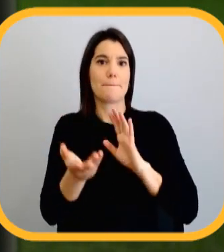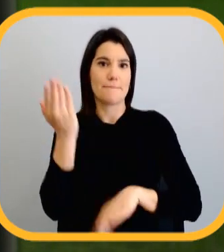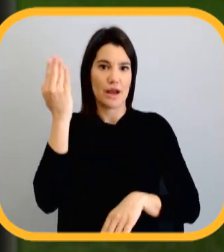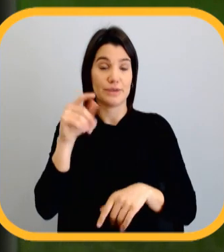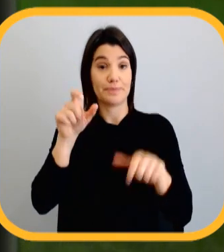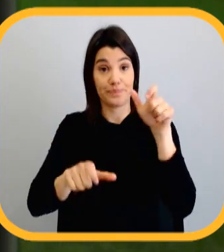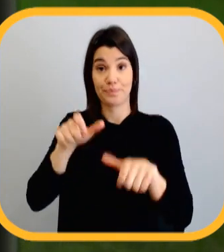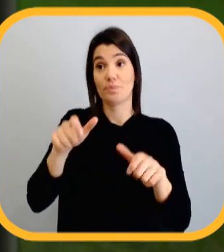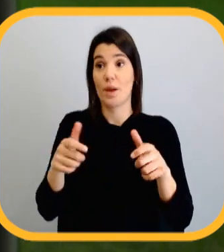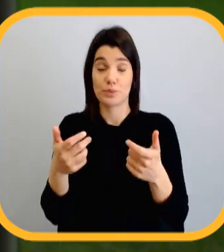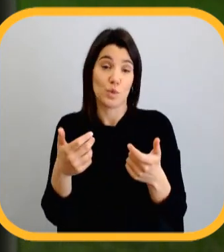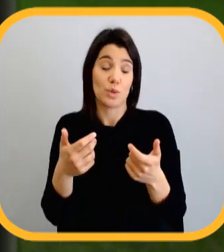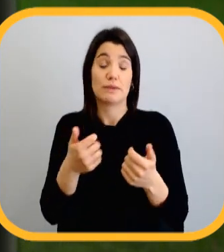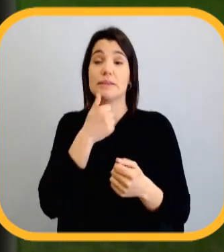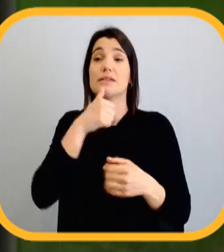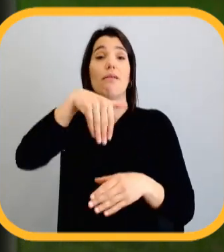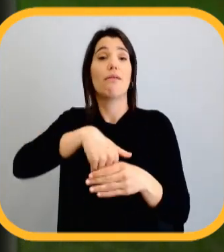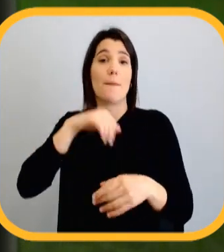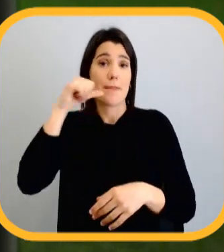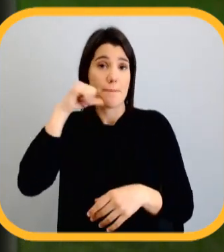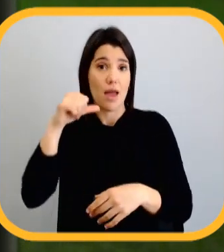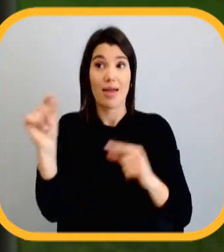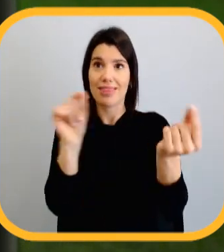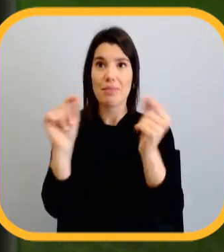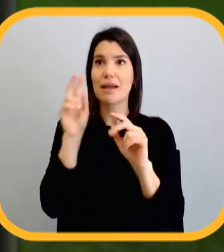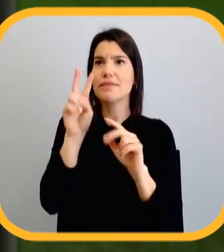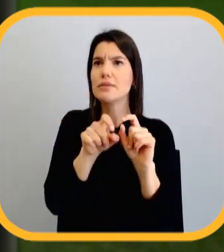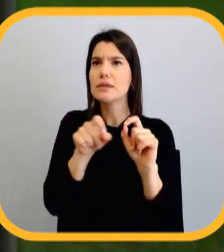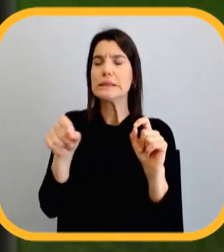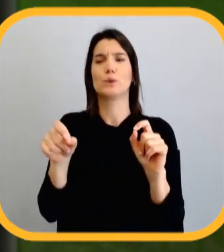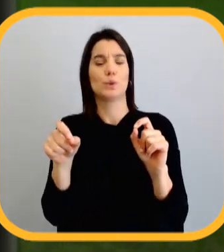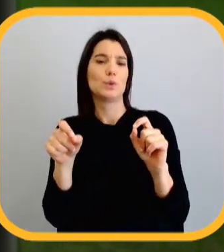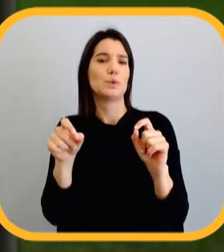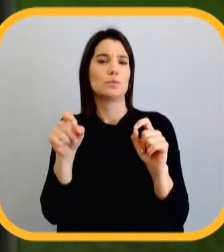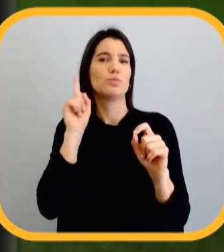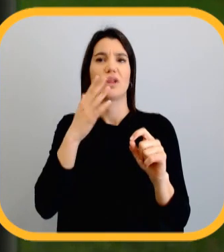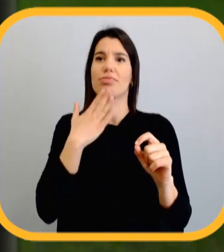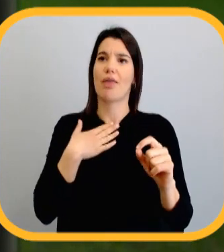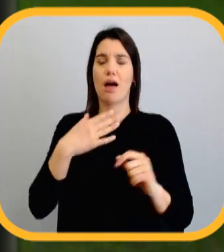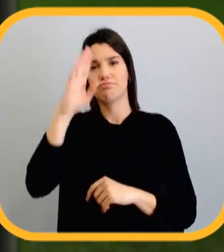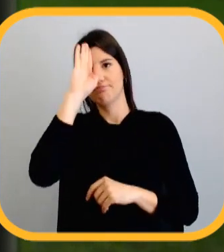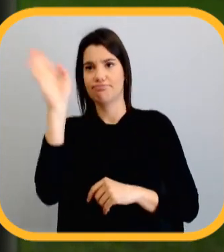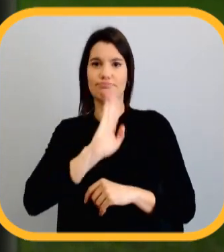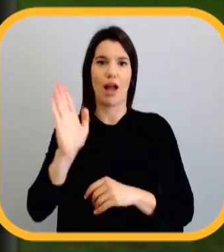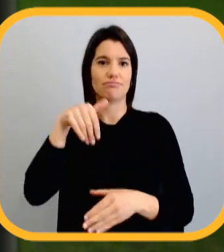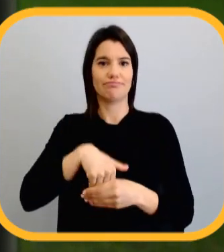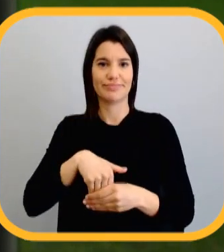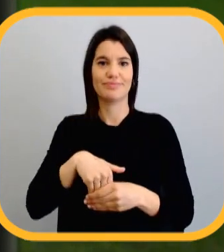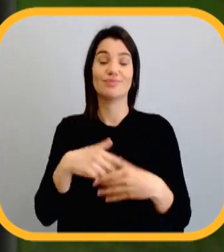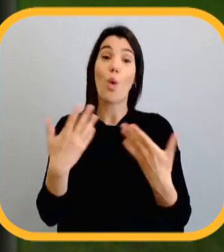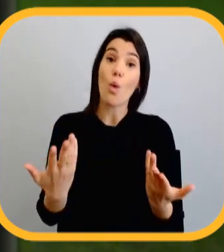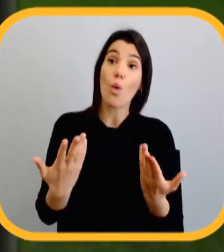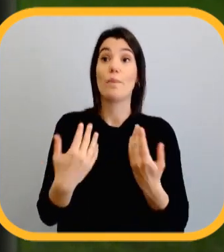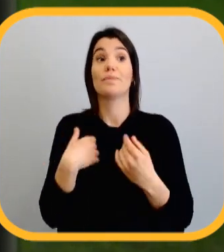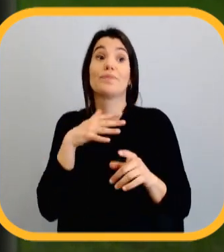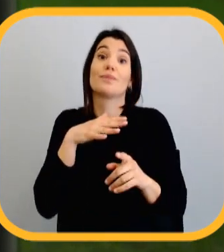opinião pública. Para eleitores que ainda não decidiram em quem votar, os debates podem ser um fator determinante na formação da sua opinião e, por vezes,